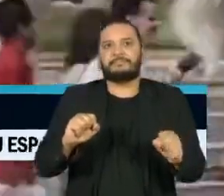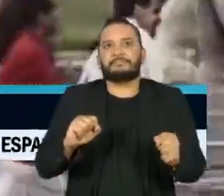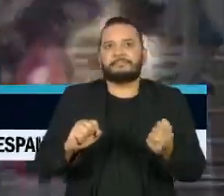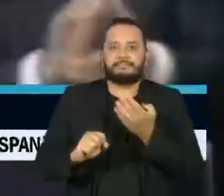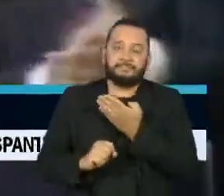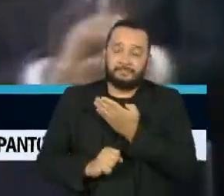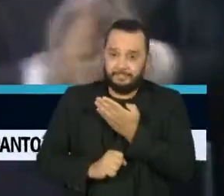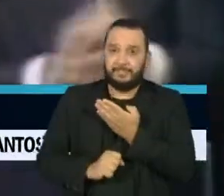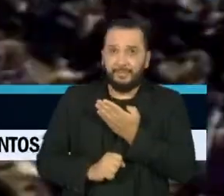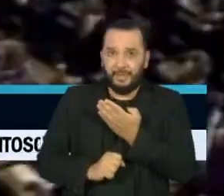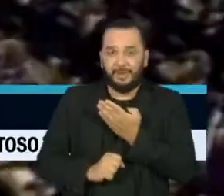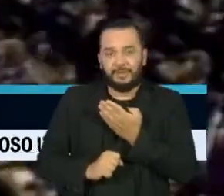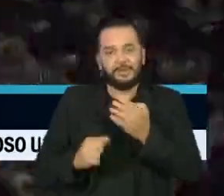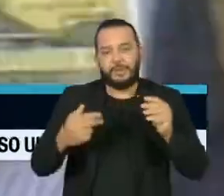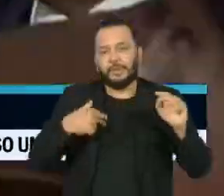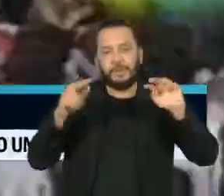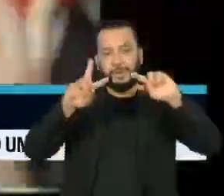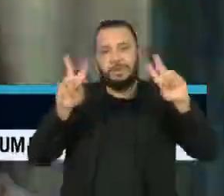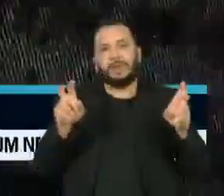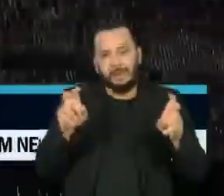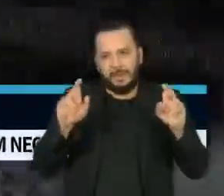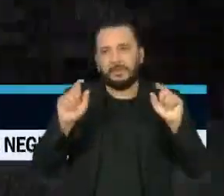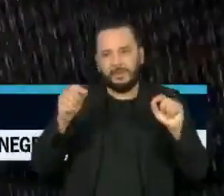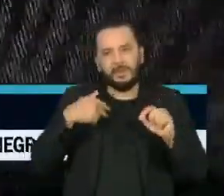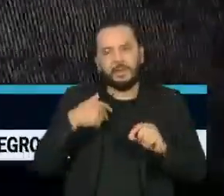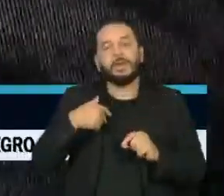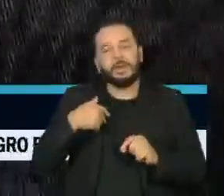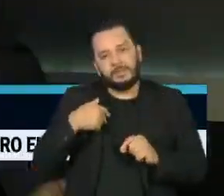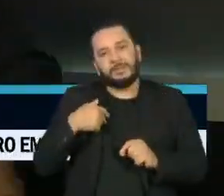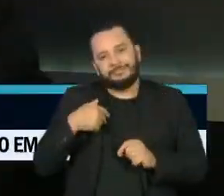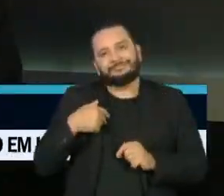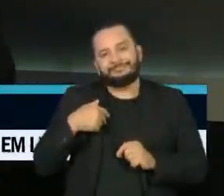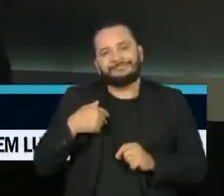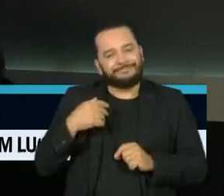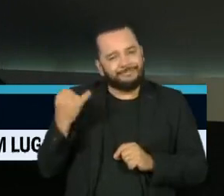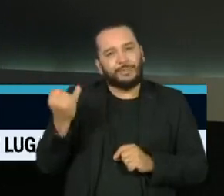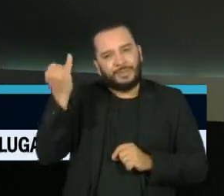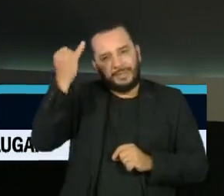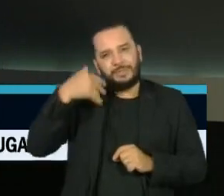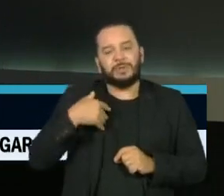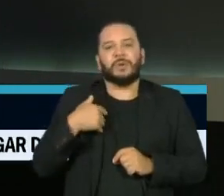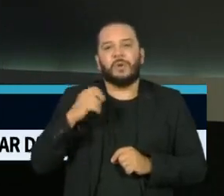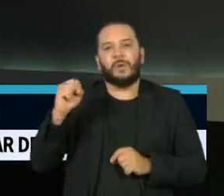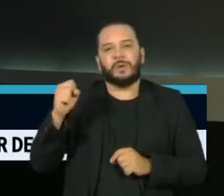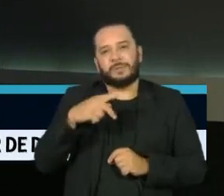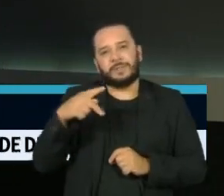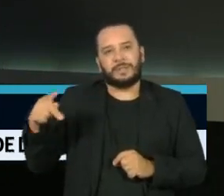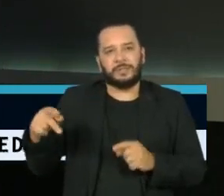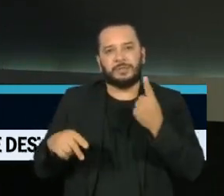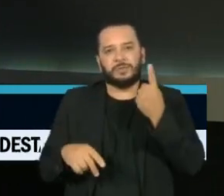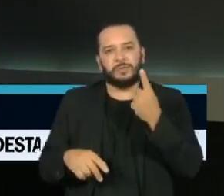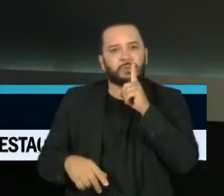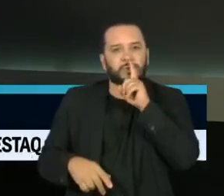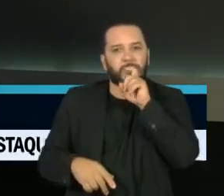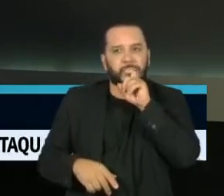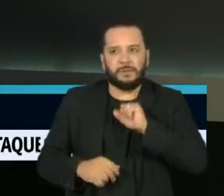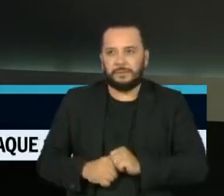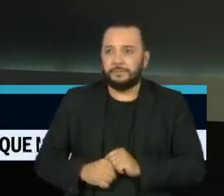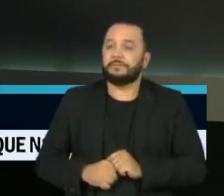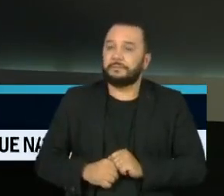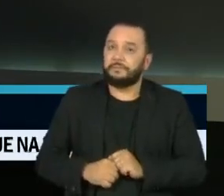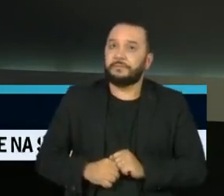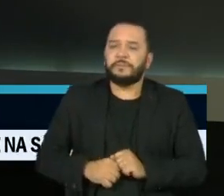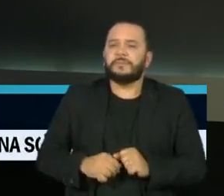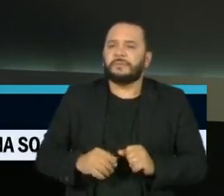acabou que o título surgiu como cereja. Vamos olhar, então, para o atual mandato presidencial.